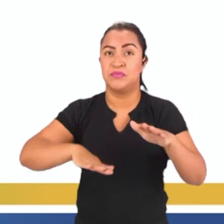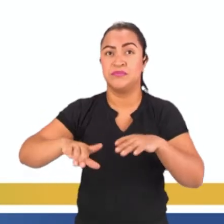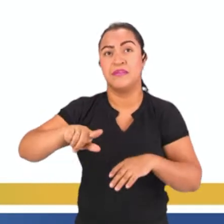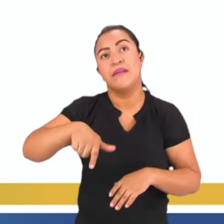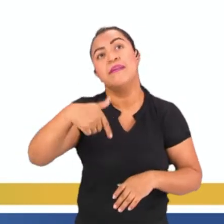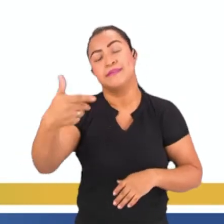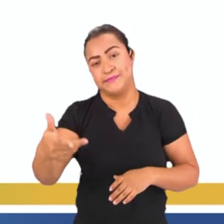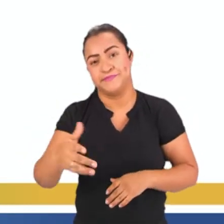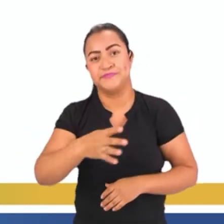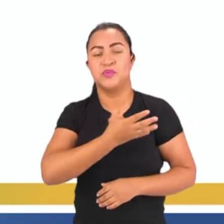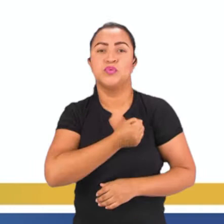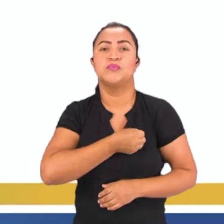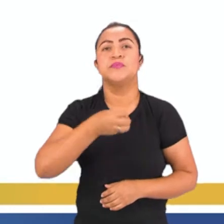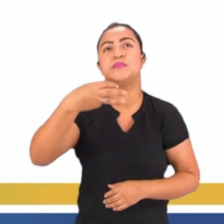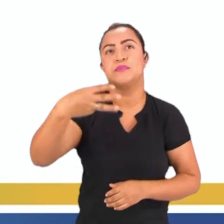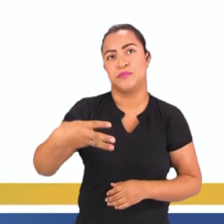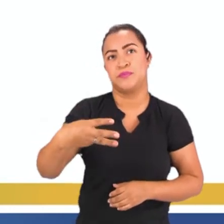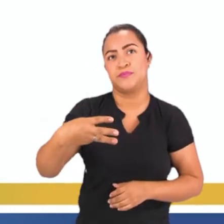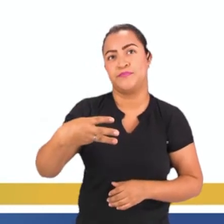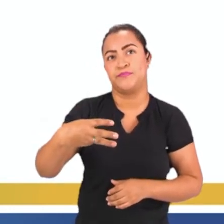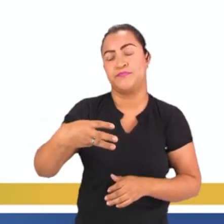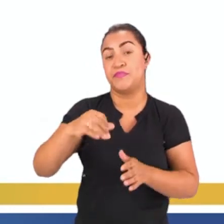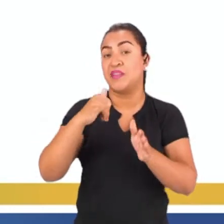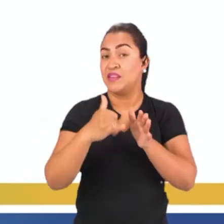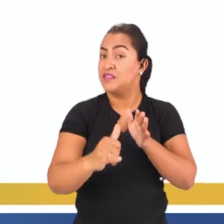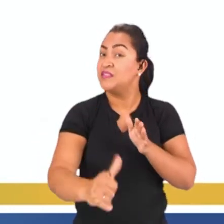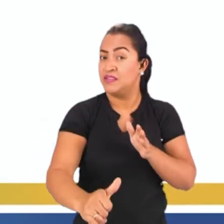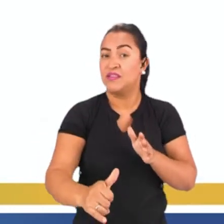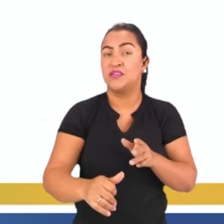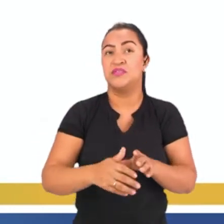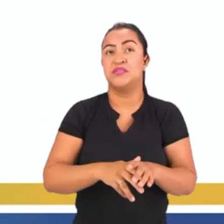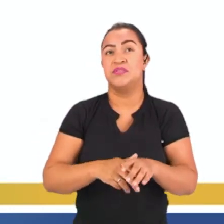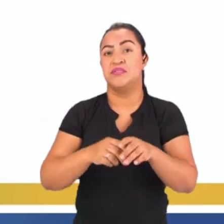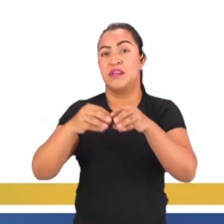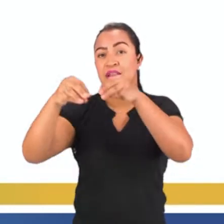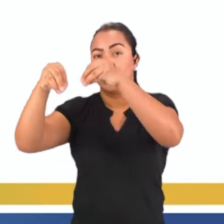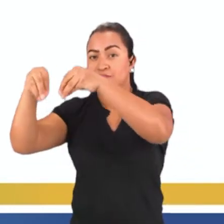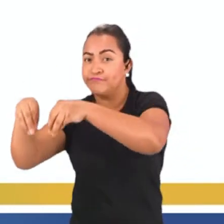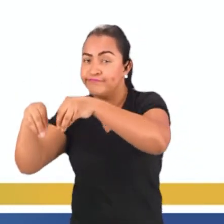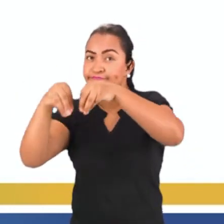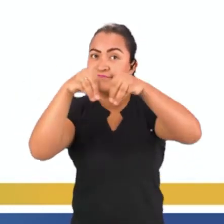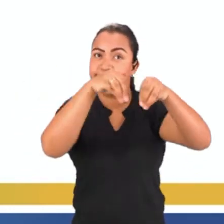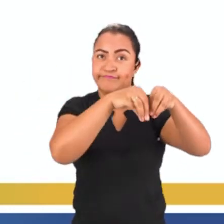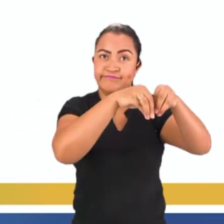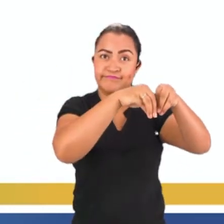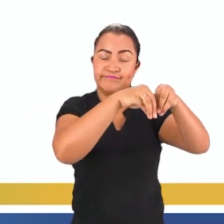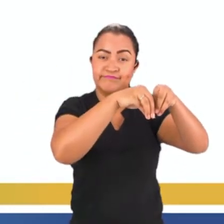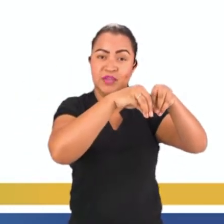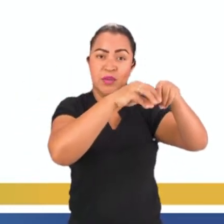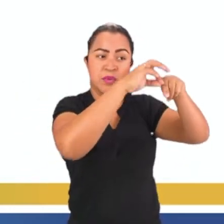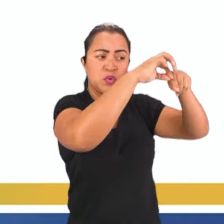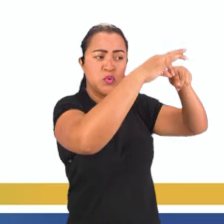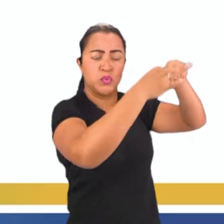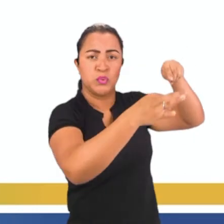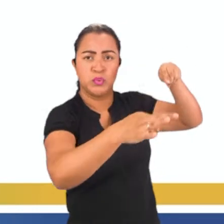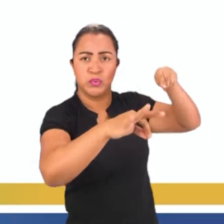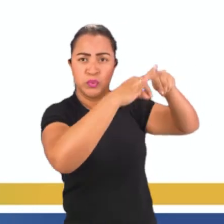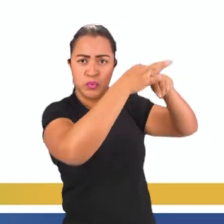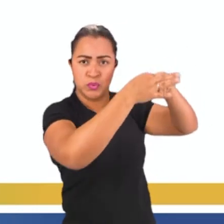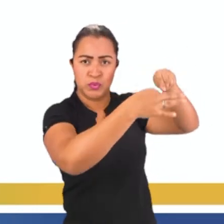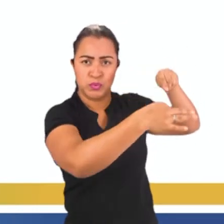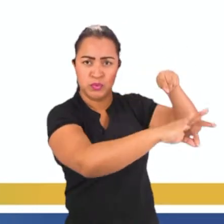Aí vem o 3. Essa energia mecânica é transferida para a turbina hidráulica, onde será